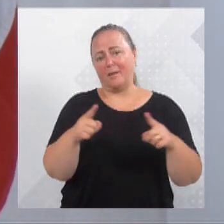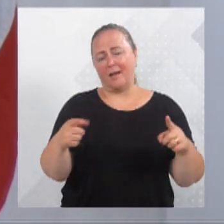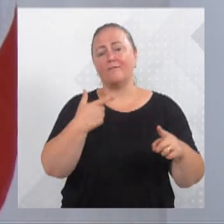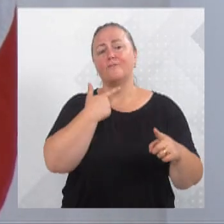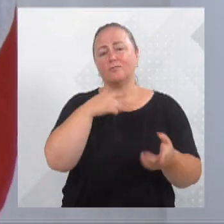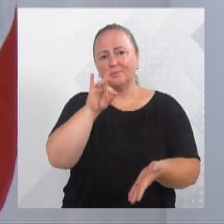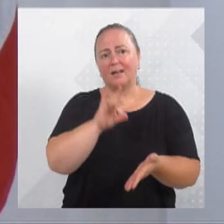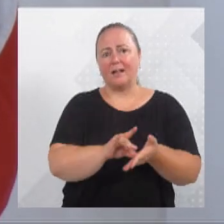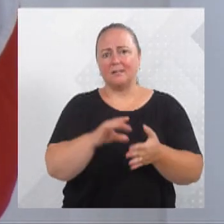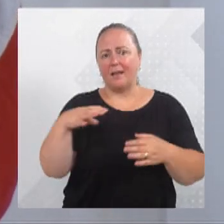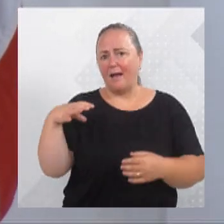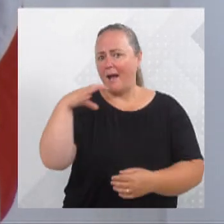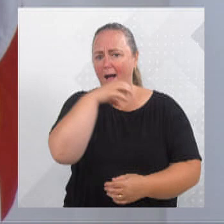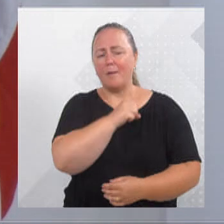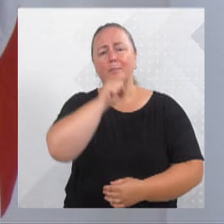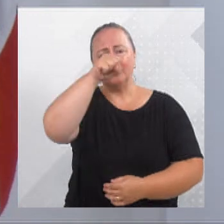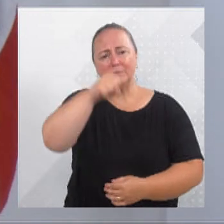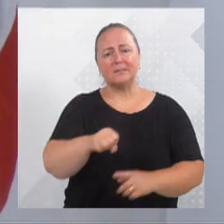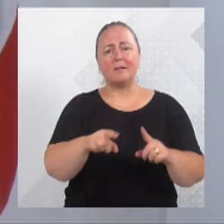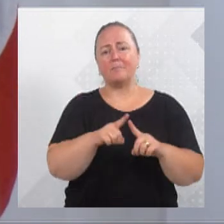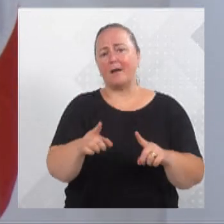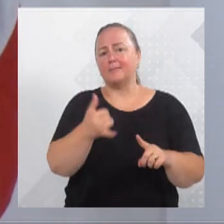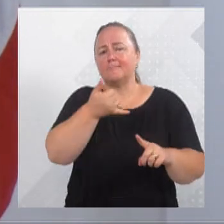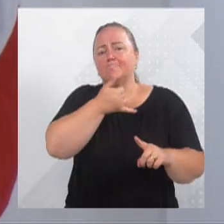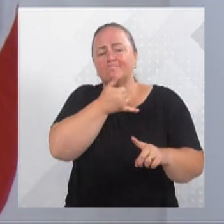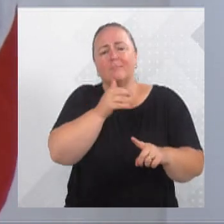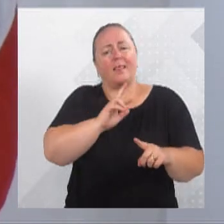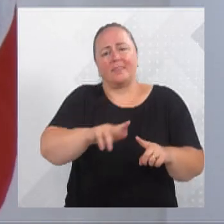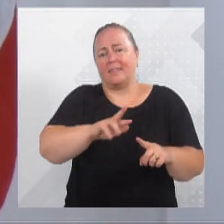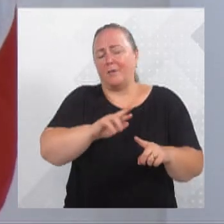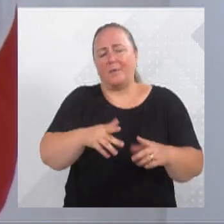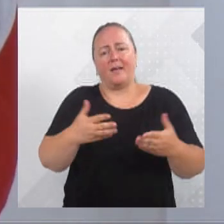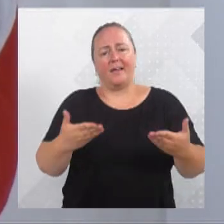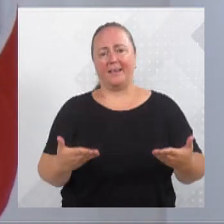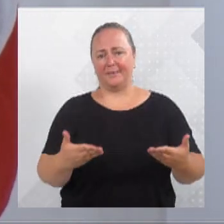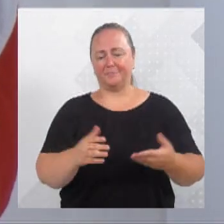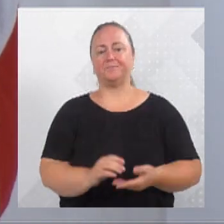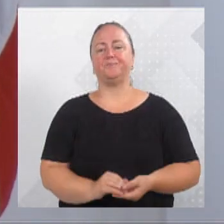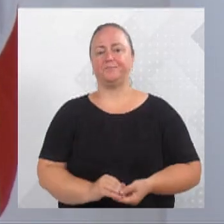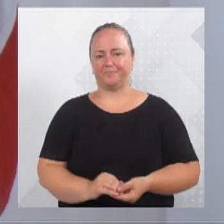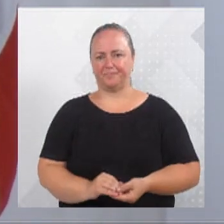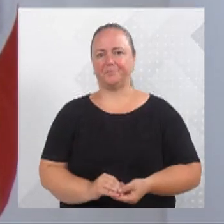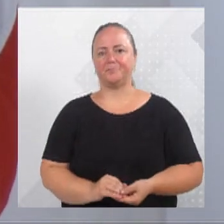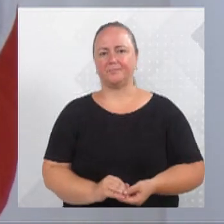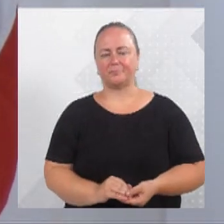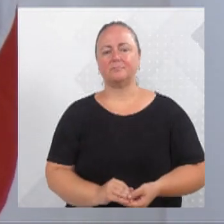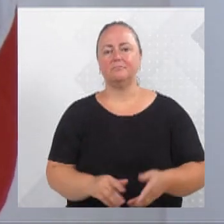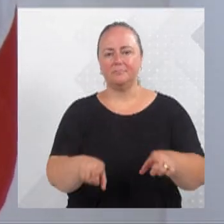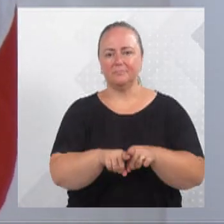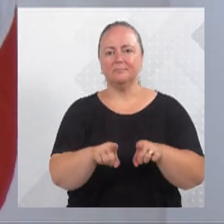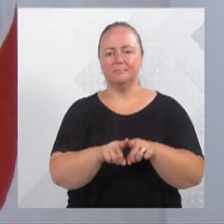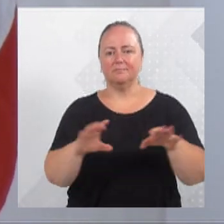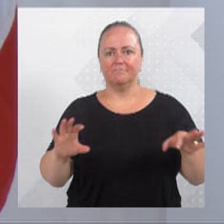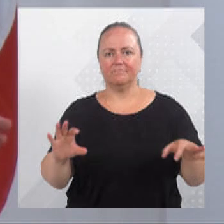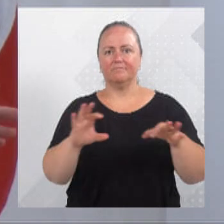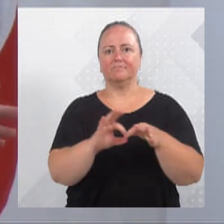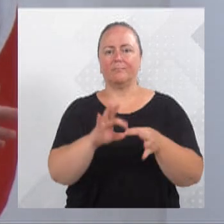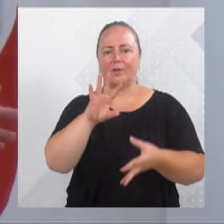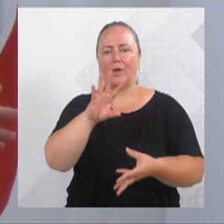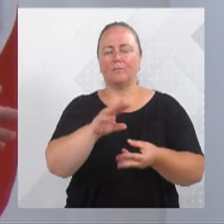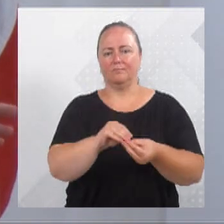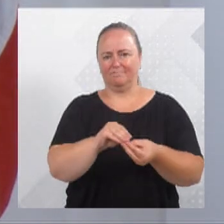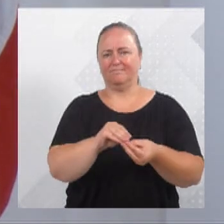gente sonha. Nem tudo funciona no modo como a gente gostaria de entregar e de iniciar uma obra, e às vezes de concluir uma obra. Porque